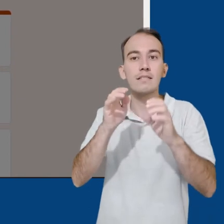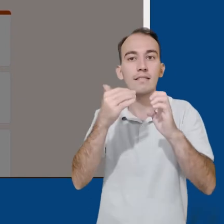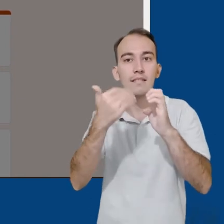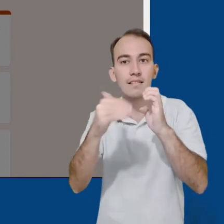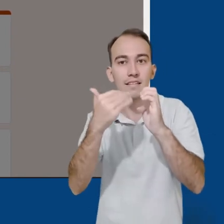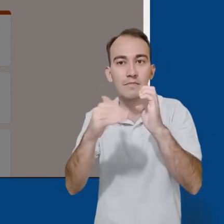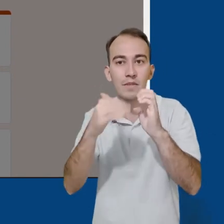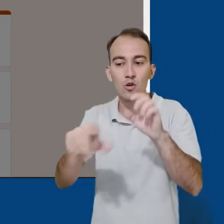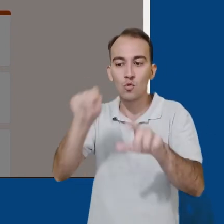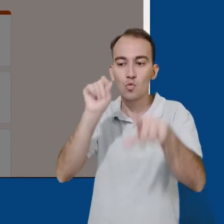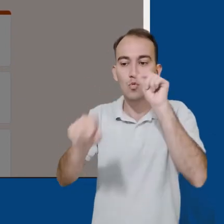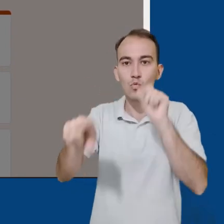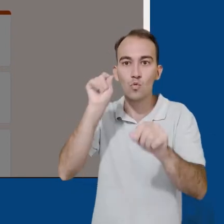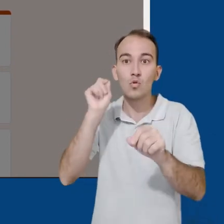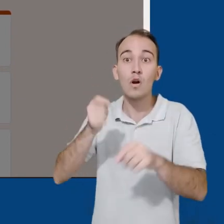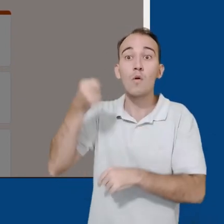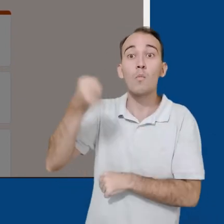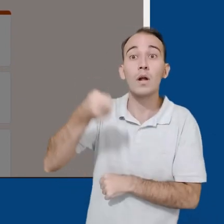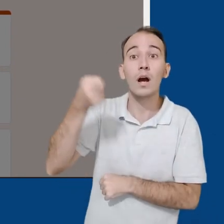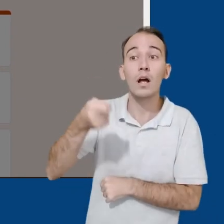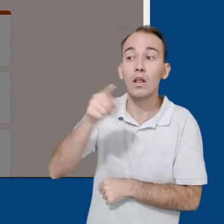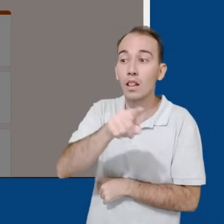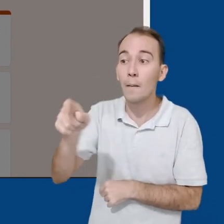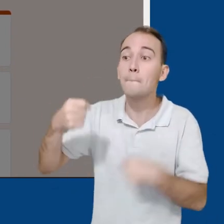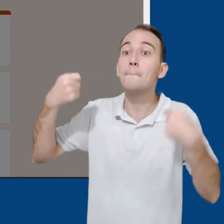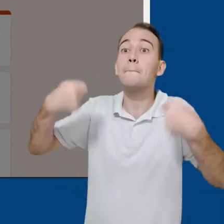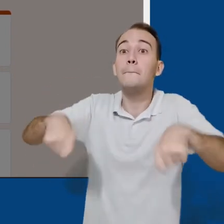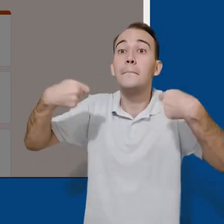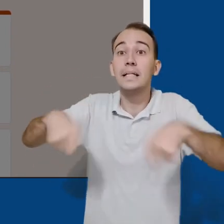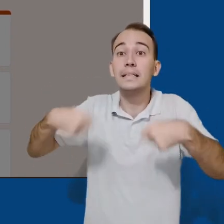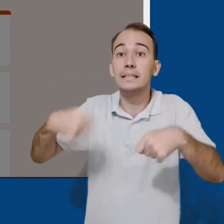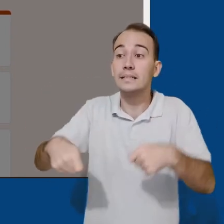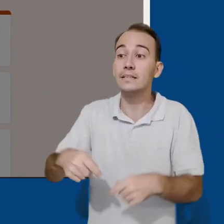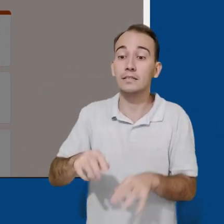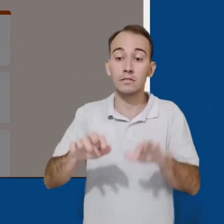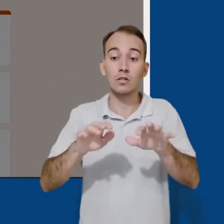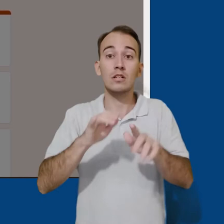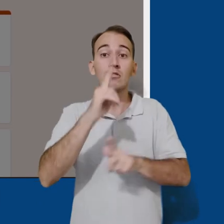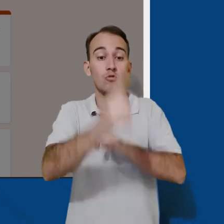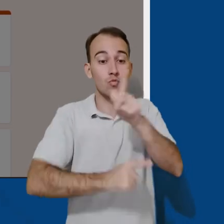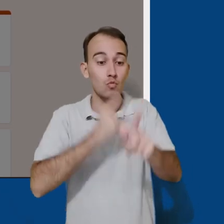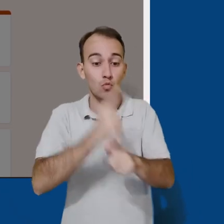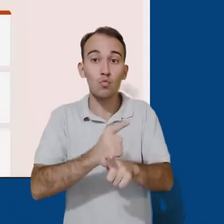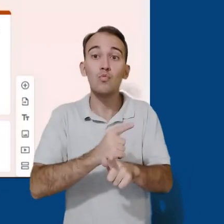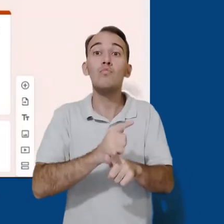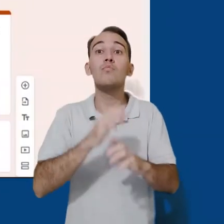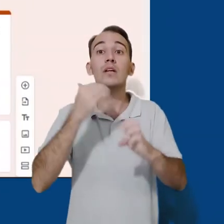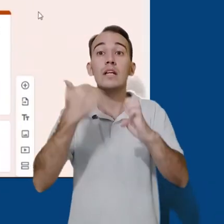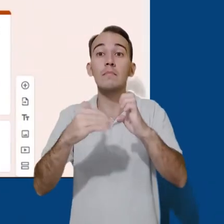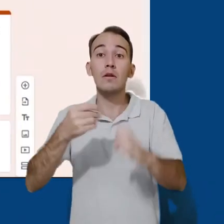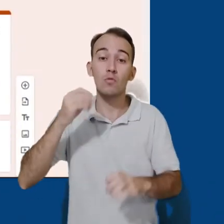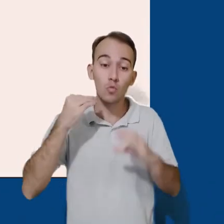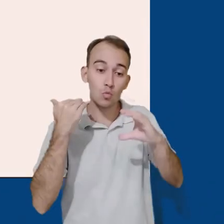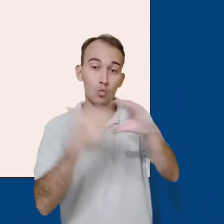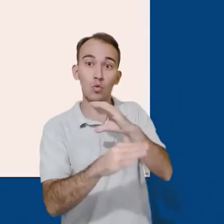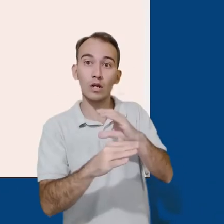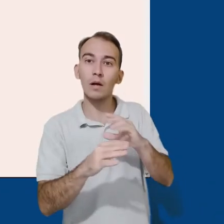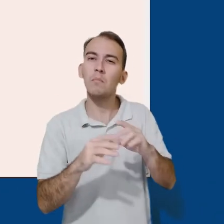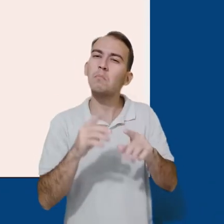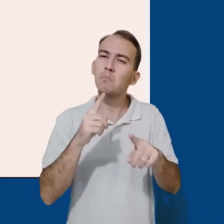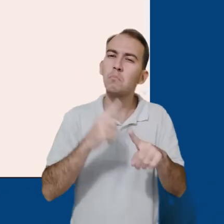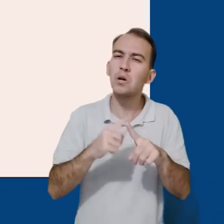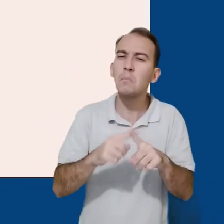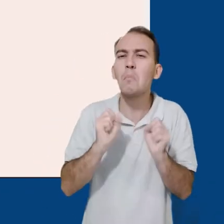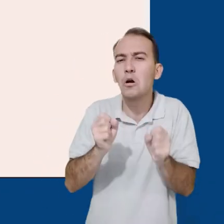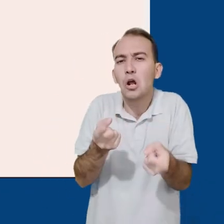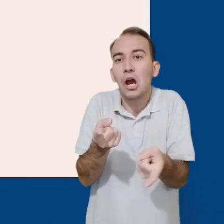escolher a opção Coletar e-mails, criamos um campo obrigatório de e-mail no formulário e podemos habilitar se o participante receberá um recibo da sua